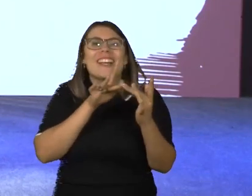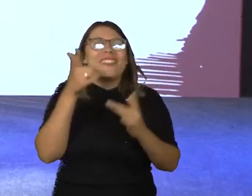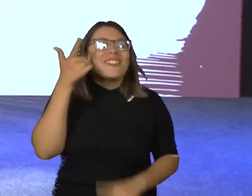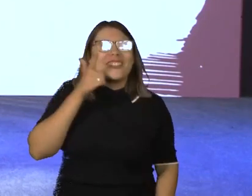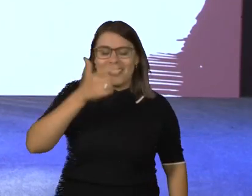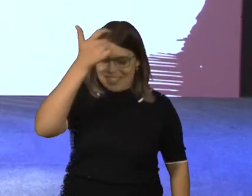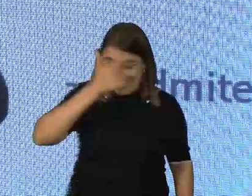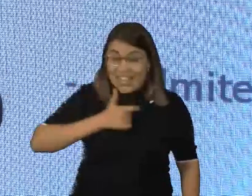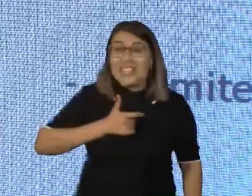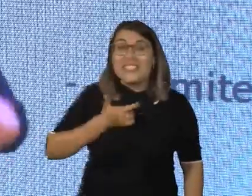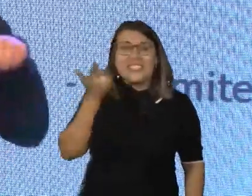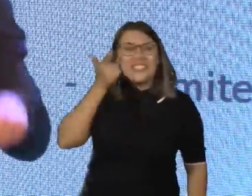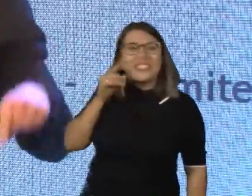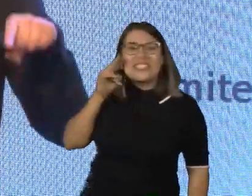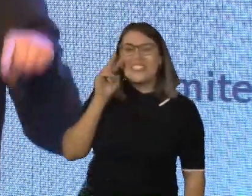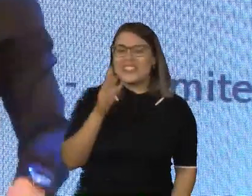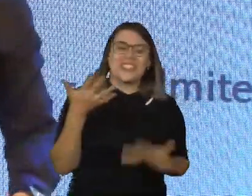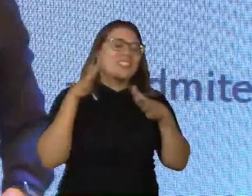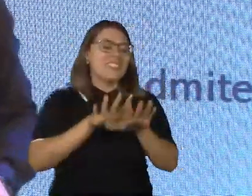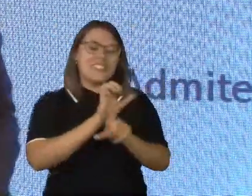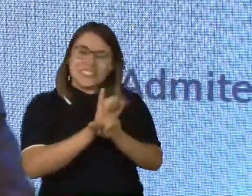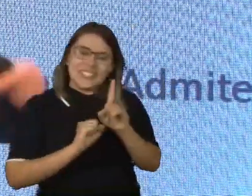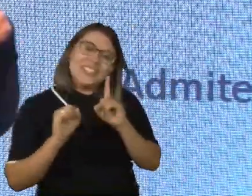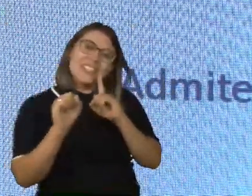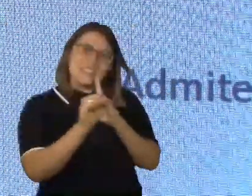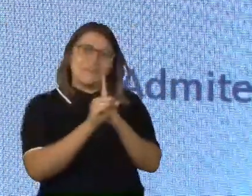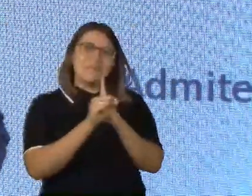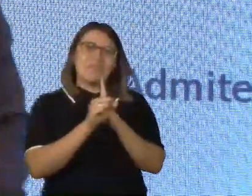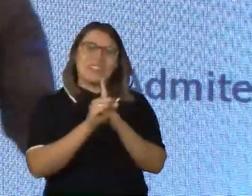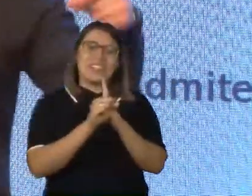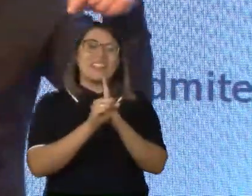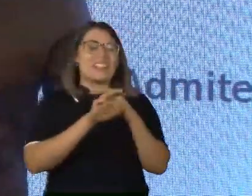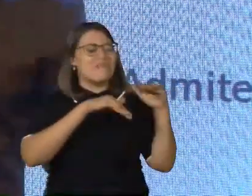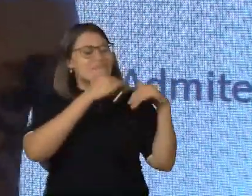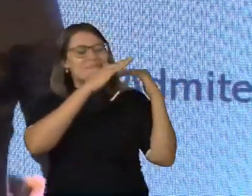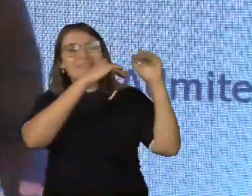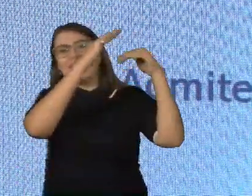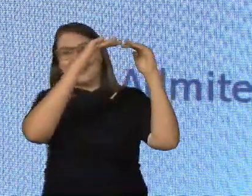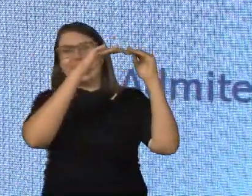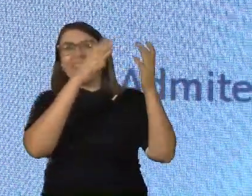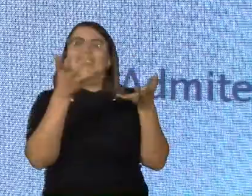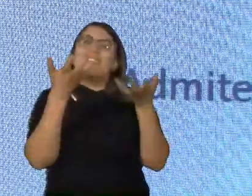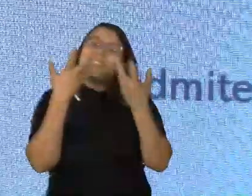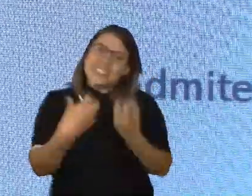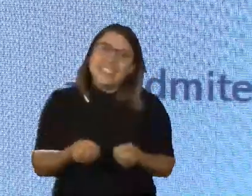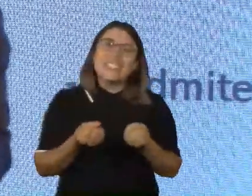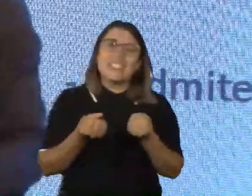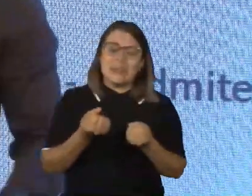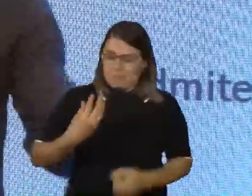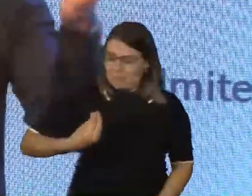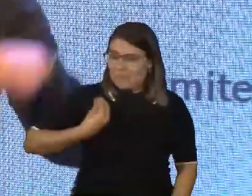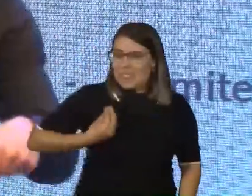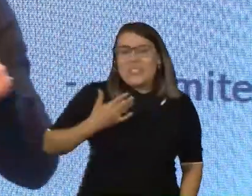Eu, Alex, enxergo a inclusão social como potência, como crescimento. Eu fiz disso a minha vida